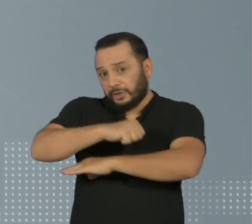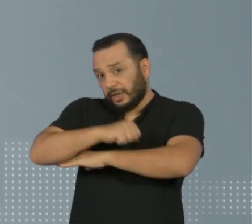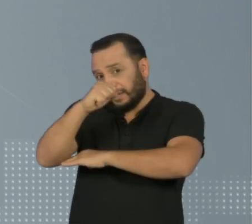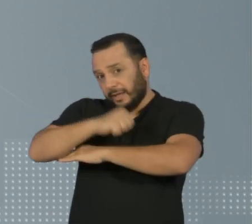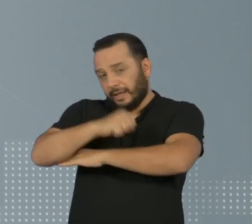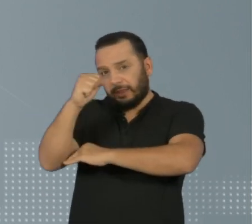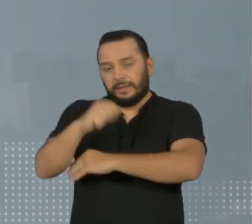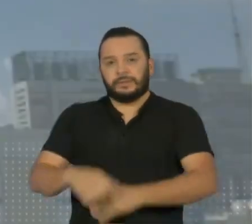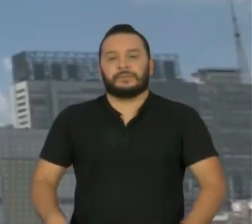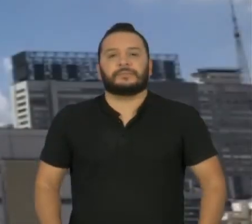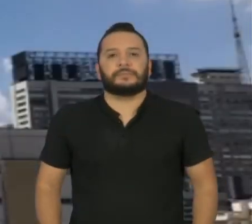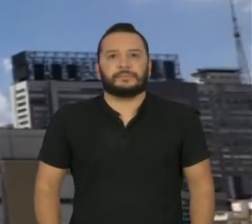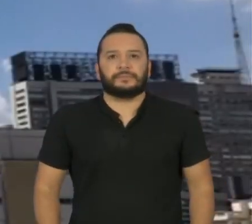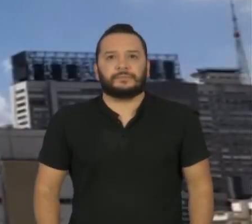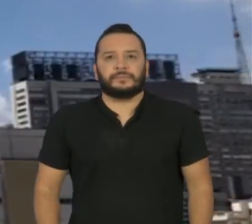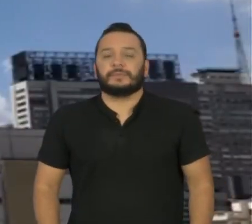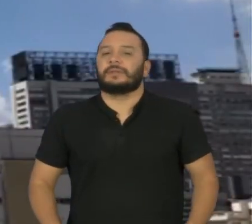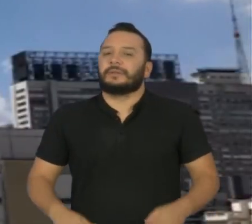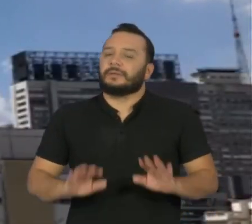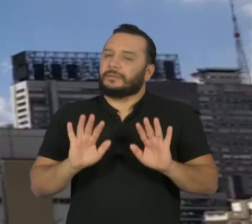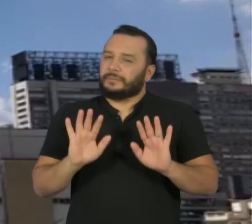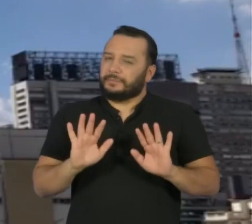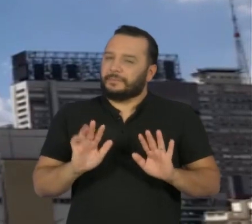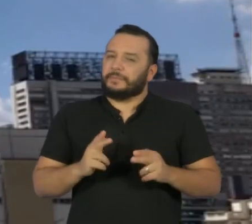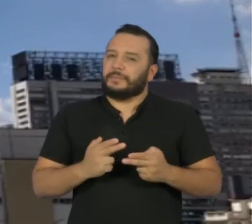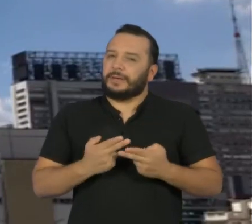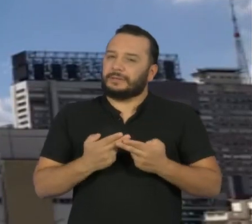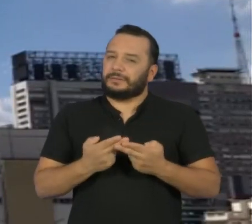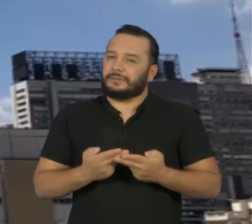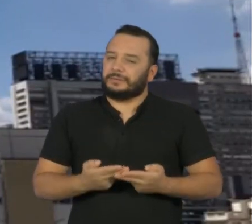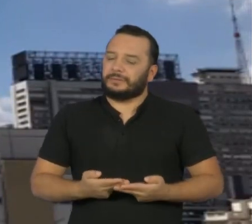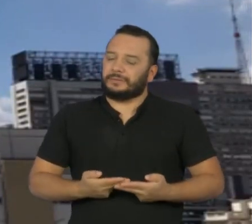Um pouco mais de paciência.